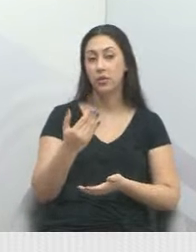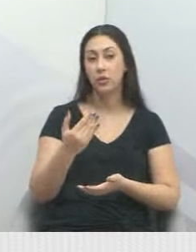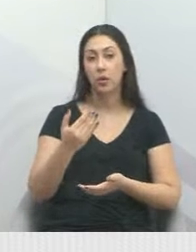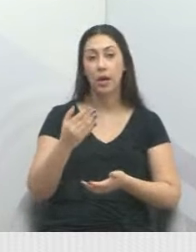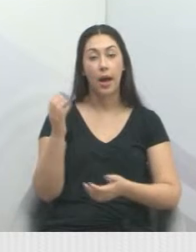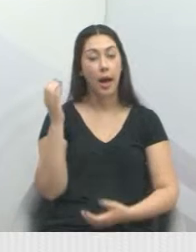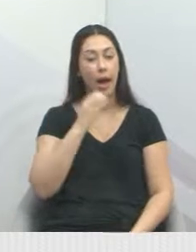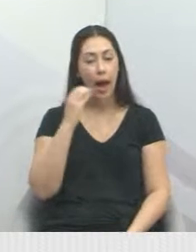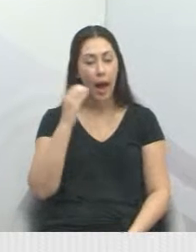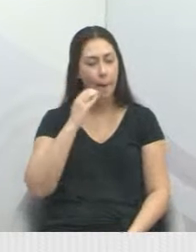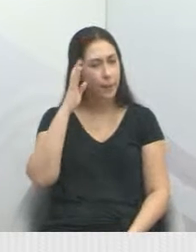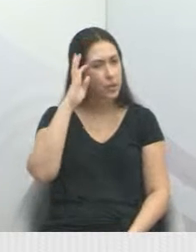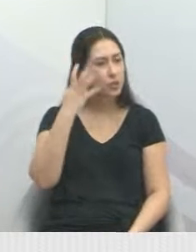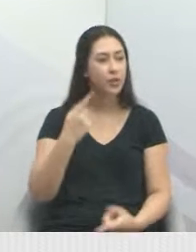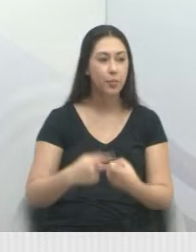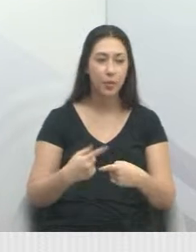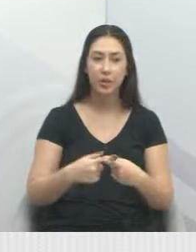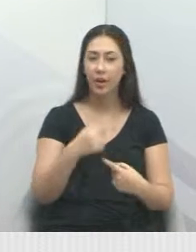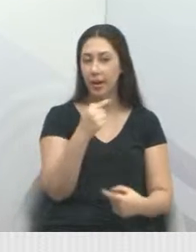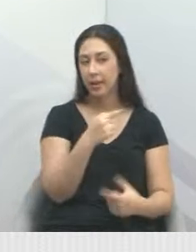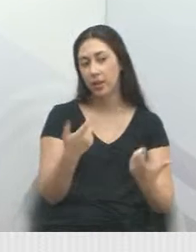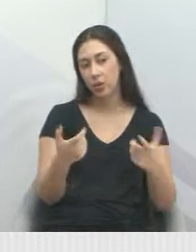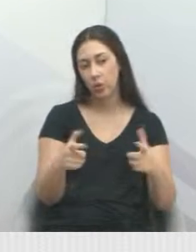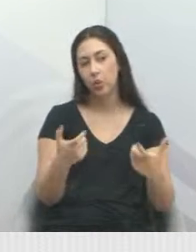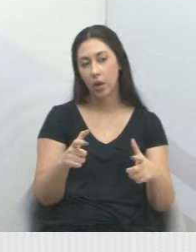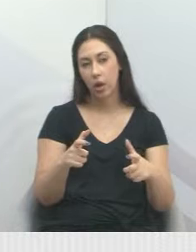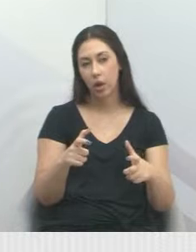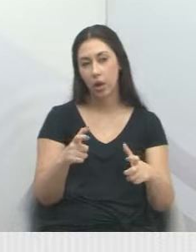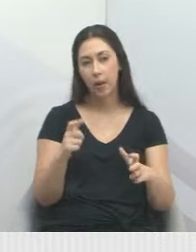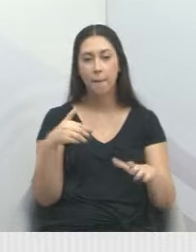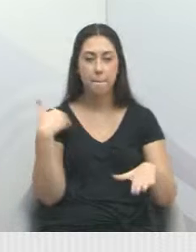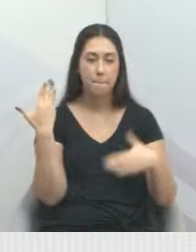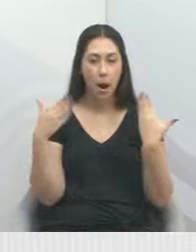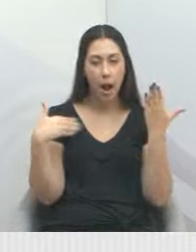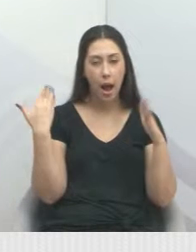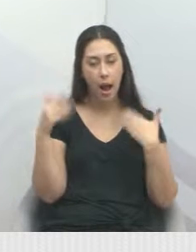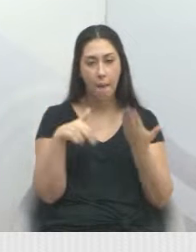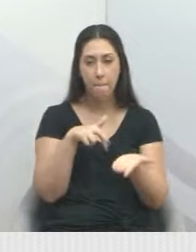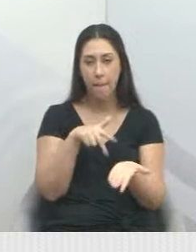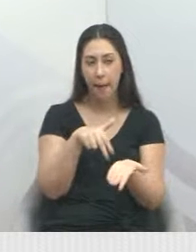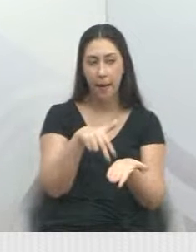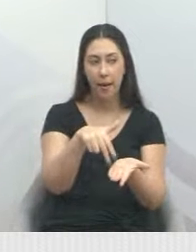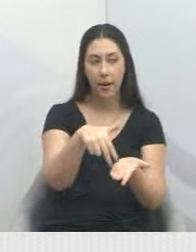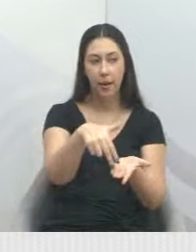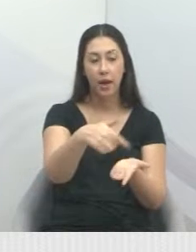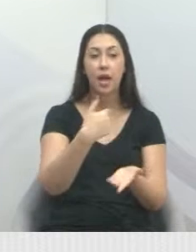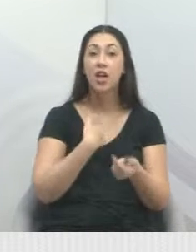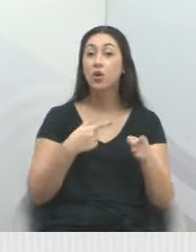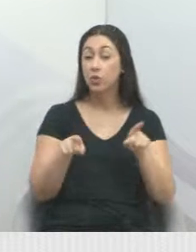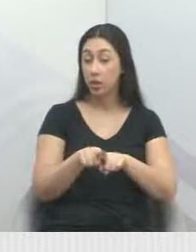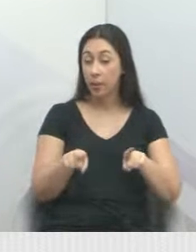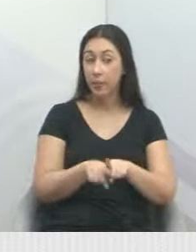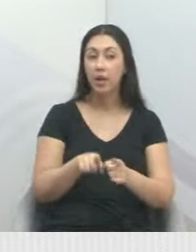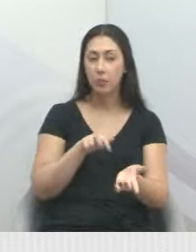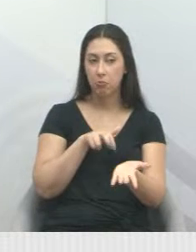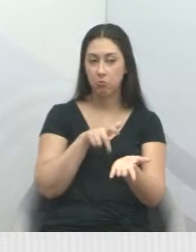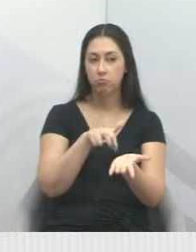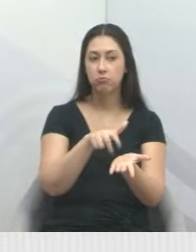rápido, porque ali é lugar do povo fazer a caminhada. Todo dia cedo também estou fazendo caminhada ali.